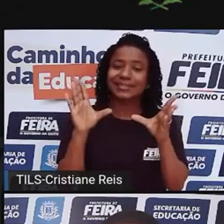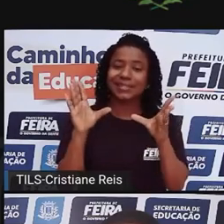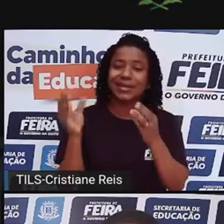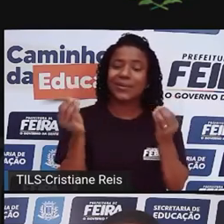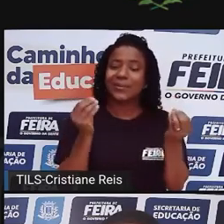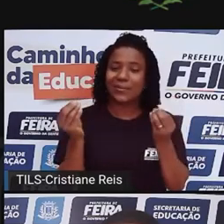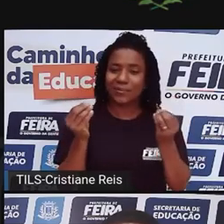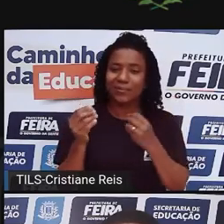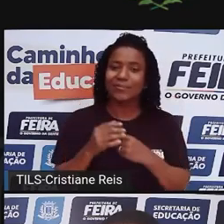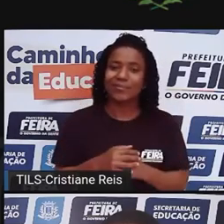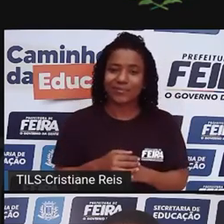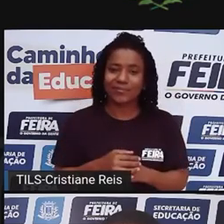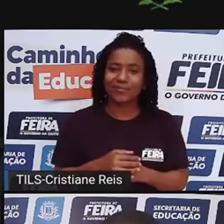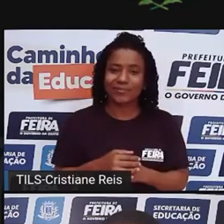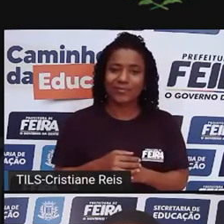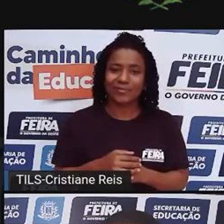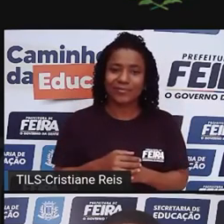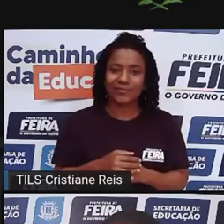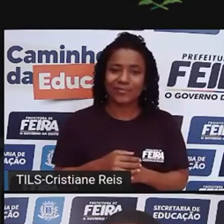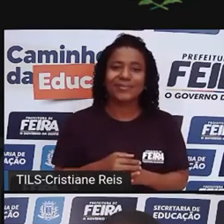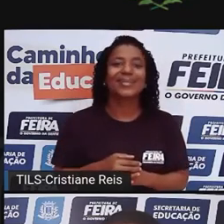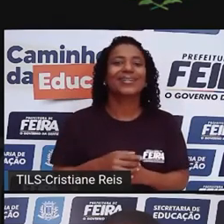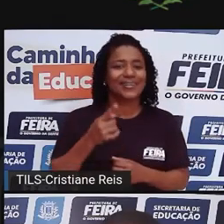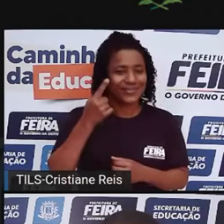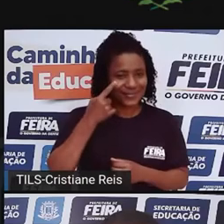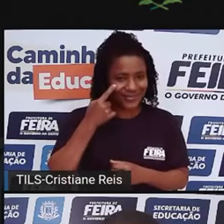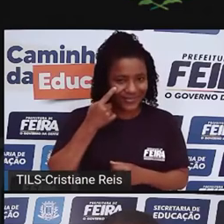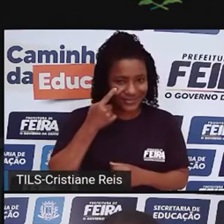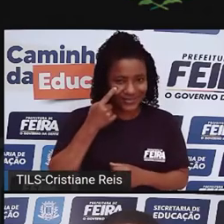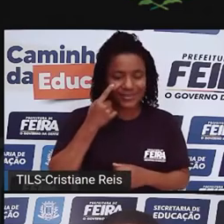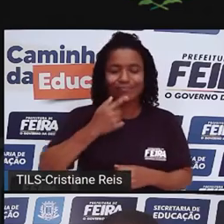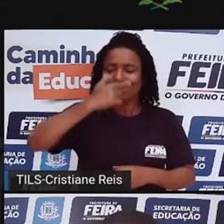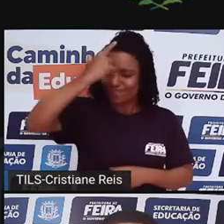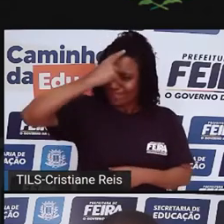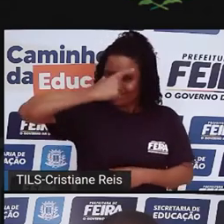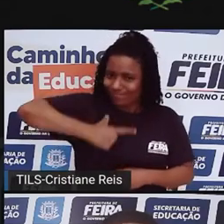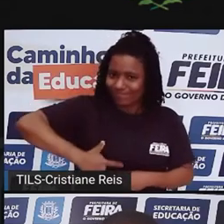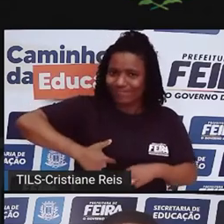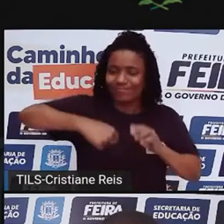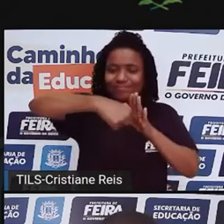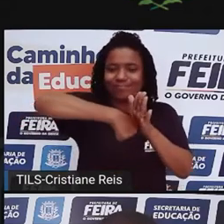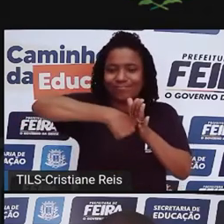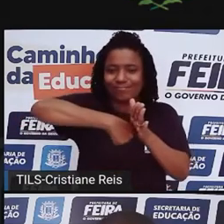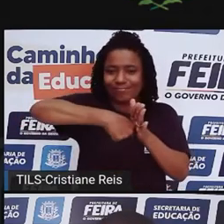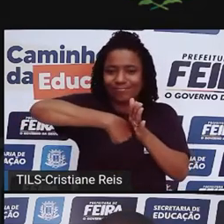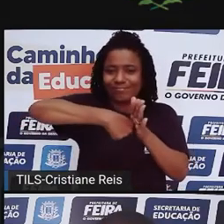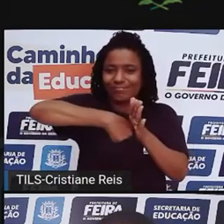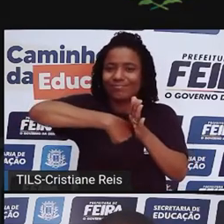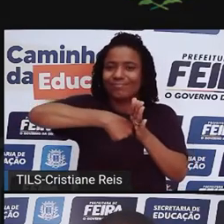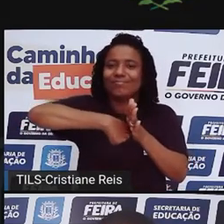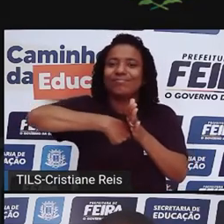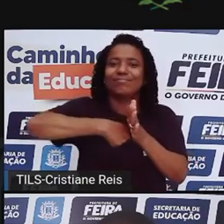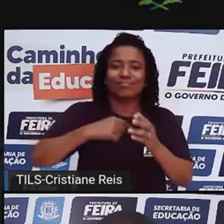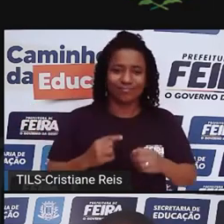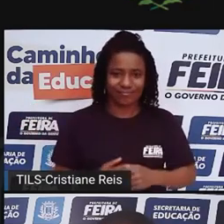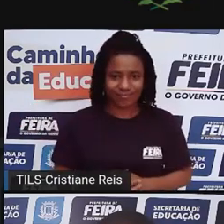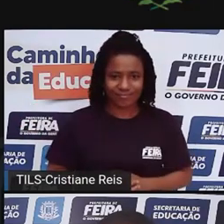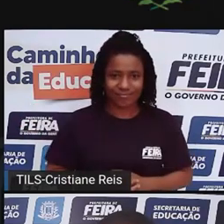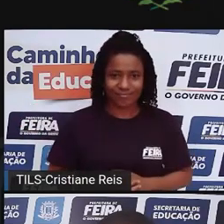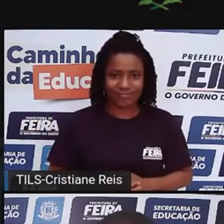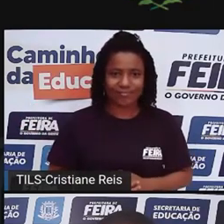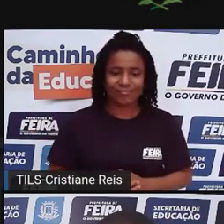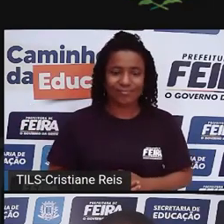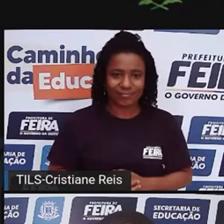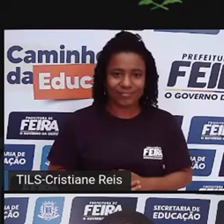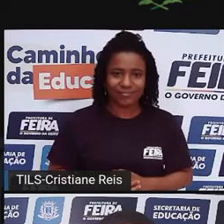pelo que... É um exercício mesmo, Felipe, de quem eu sou nesse jogo todo. Isso que você acabou de fazer. Está todo mundo